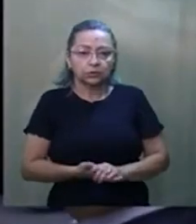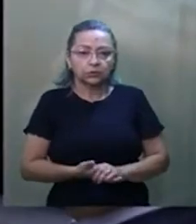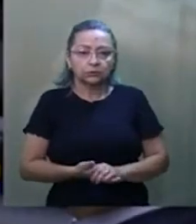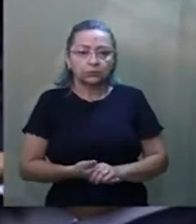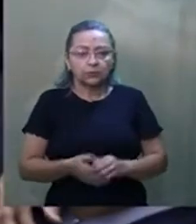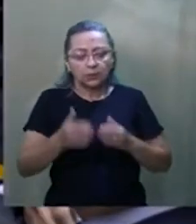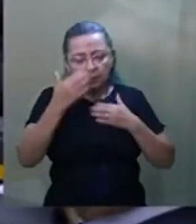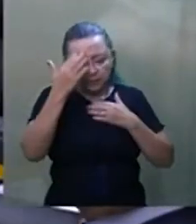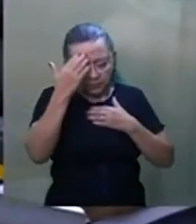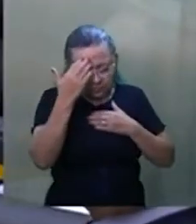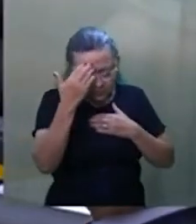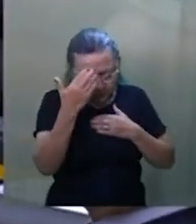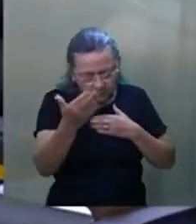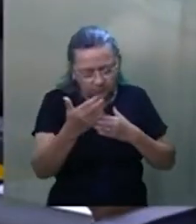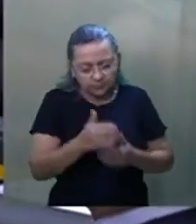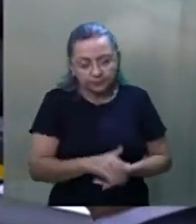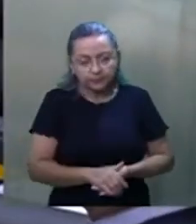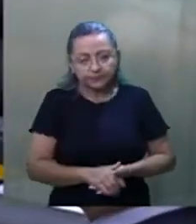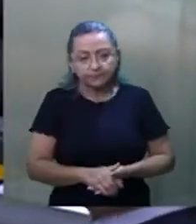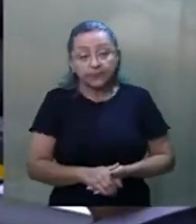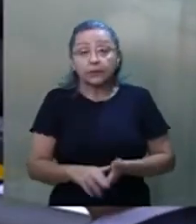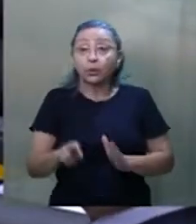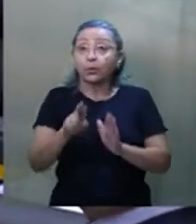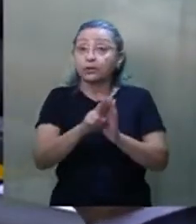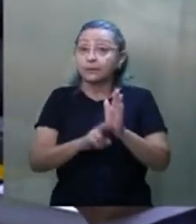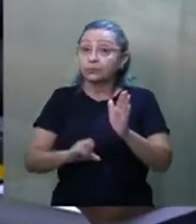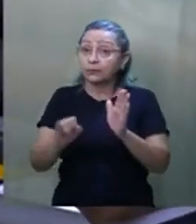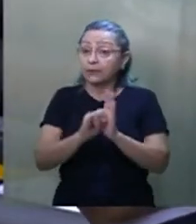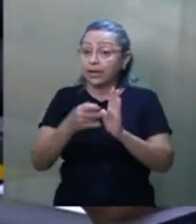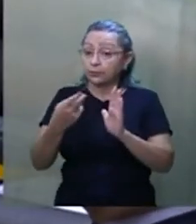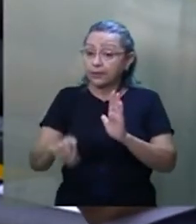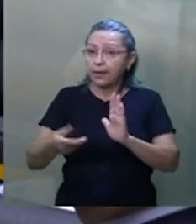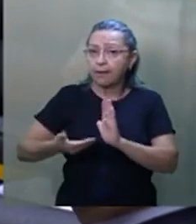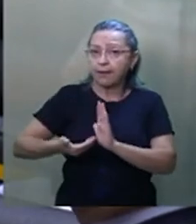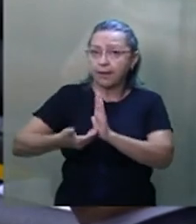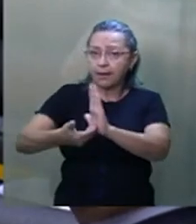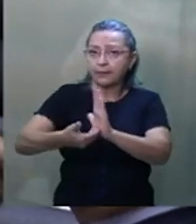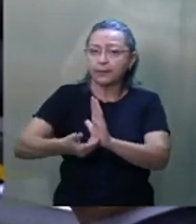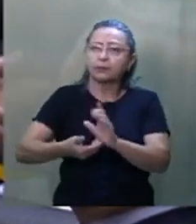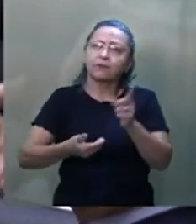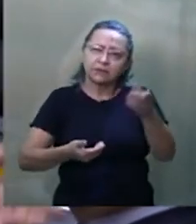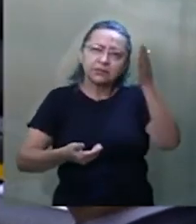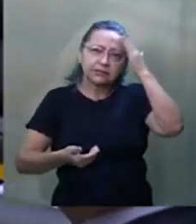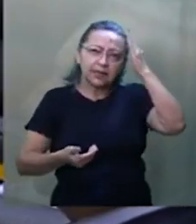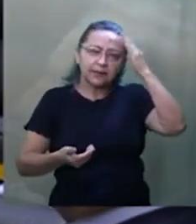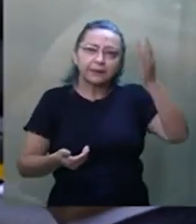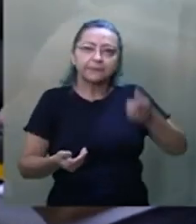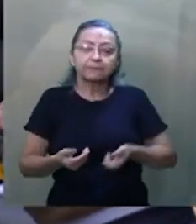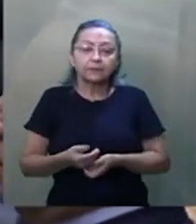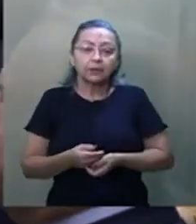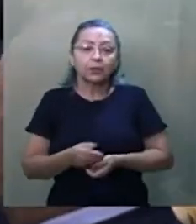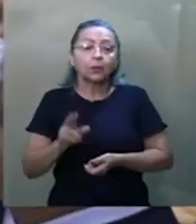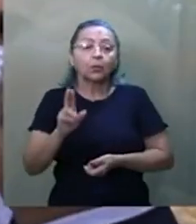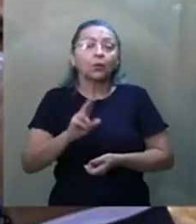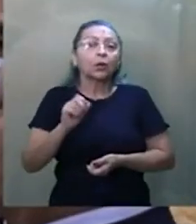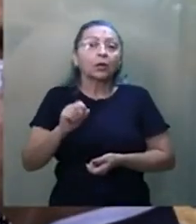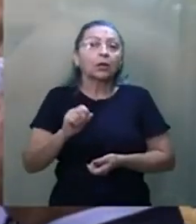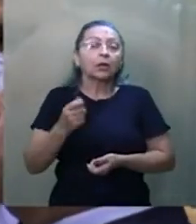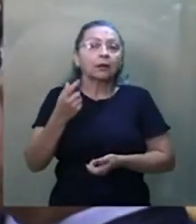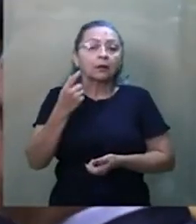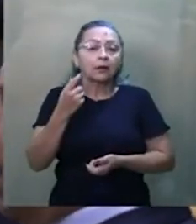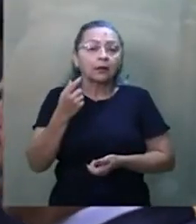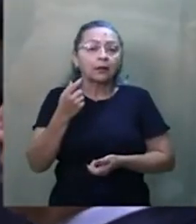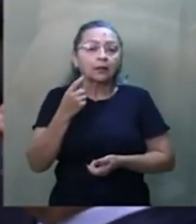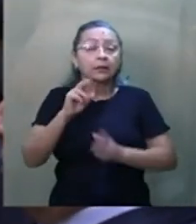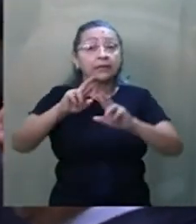Agradeço, presidente. O Regimento Interno da Câmara dos Deputados, como Vossa Excelência bem sabe, aplica-se subsidiariamente